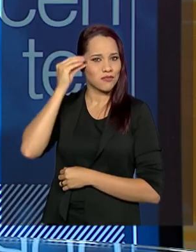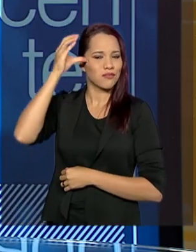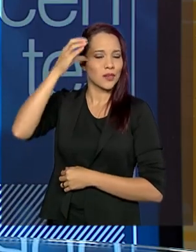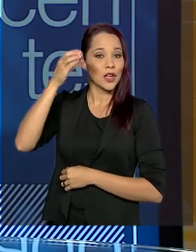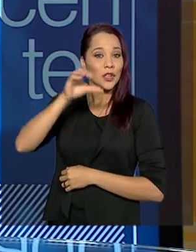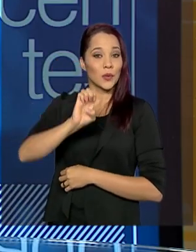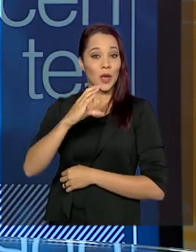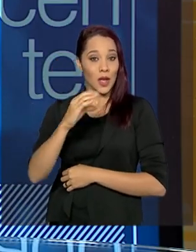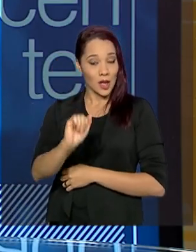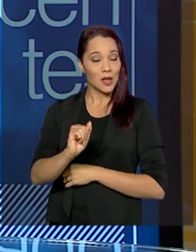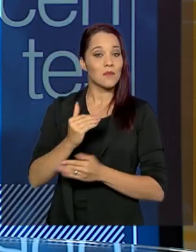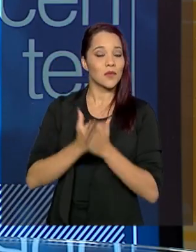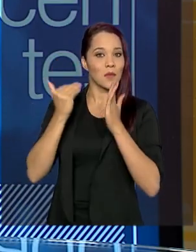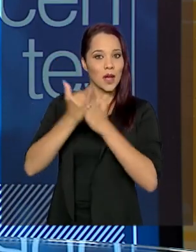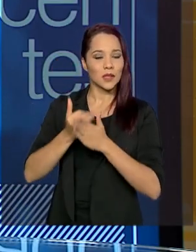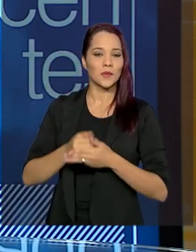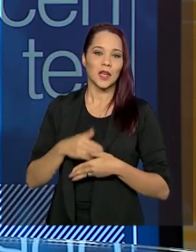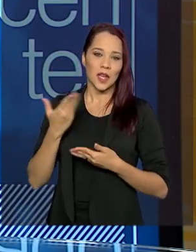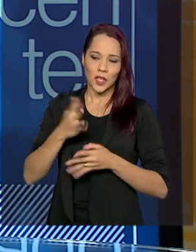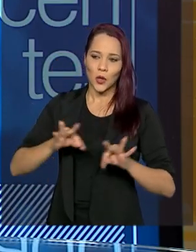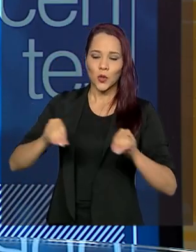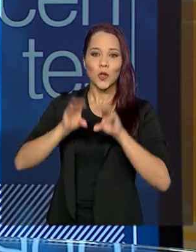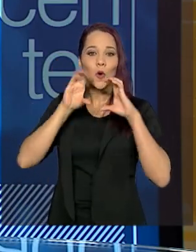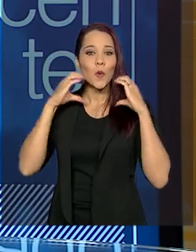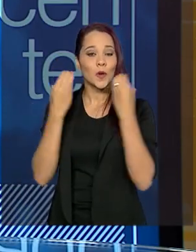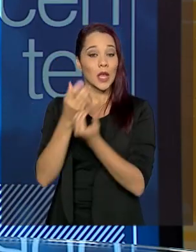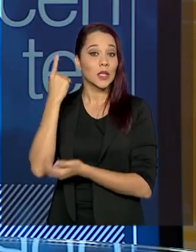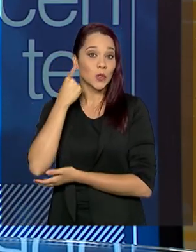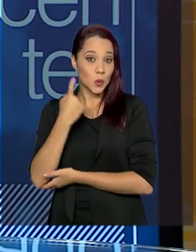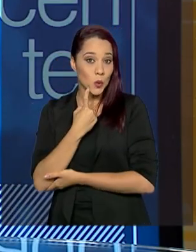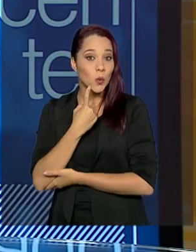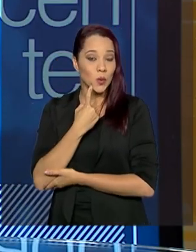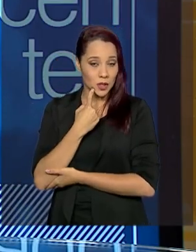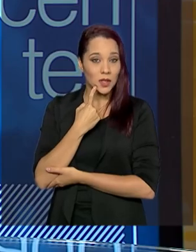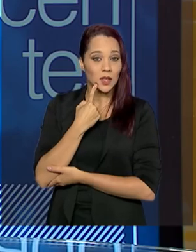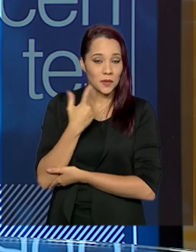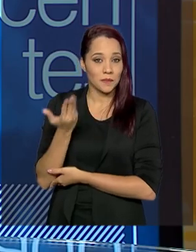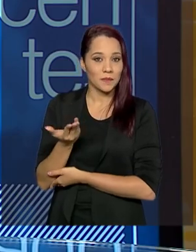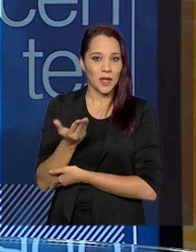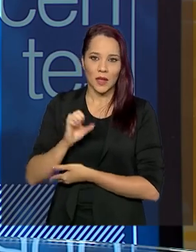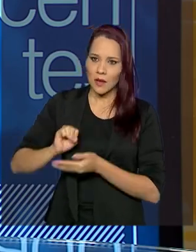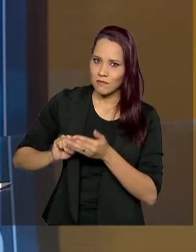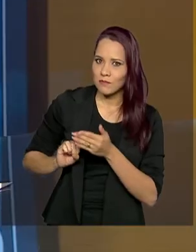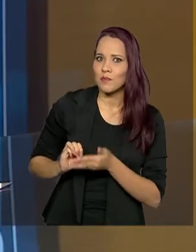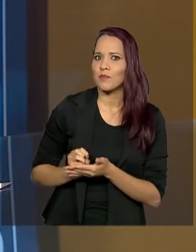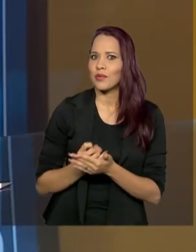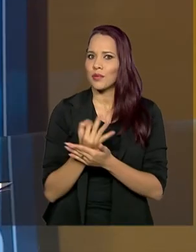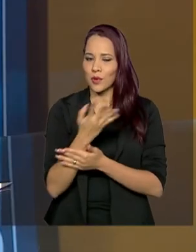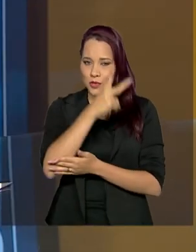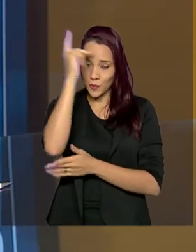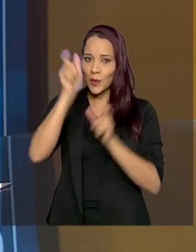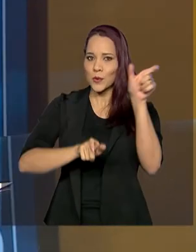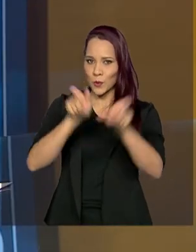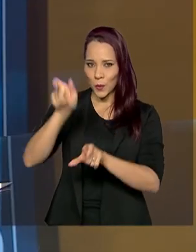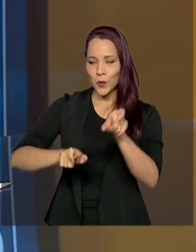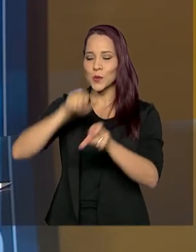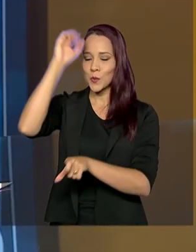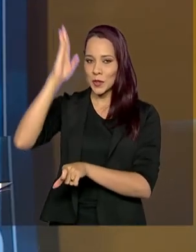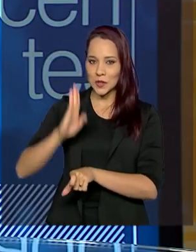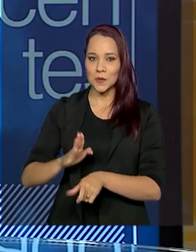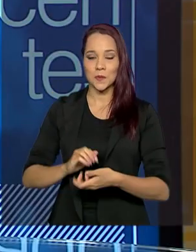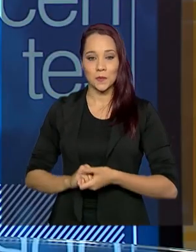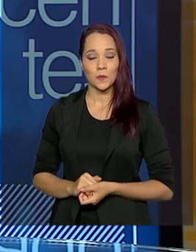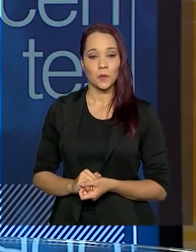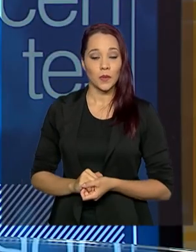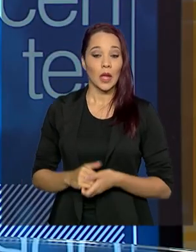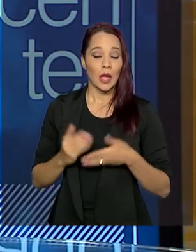Estatuto da Criança e Adolescente ao máximo. Então, vai pegar toda a comunidade surda e no caso da... São milhões de pessoas no país. Milhões de pessoas. E